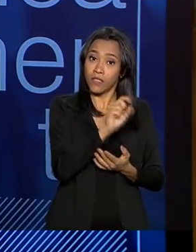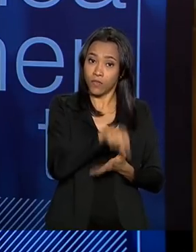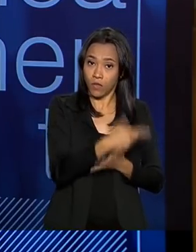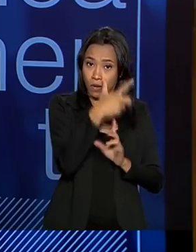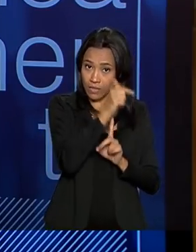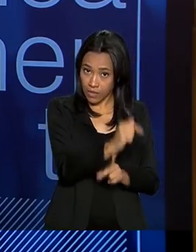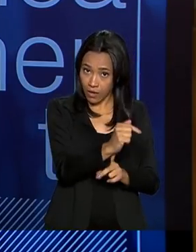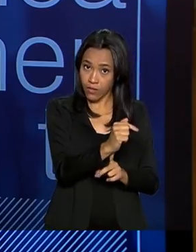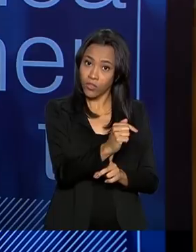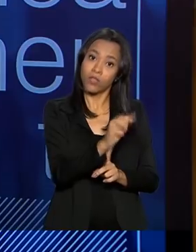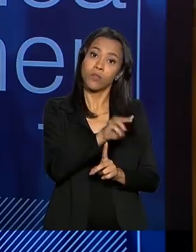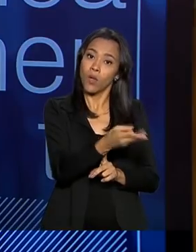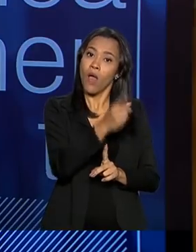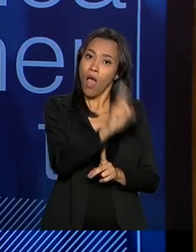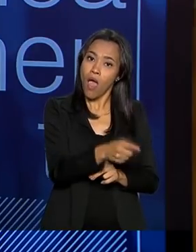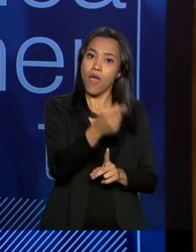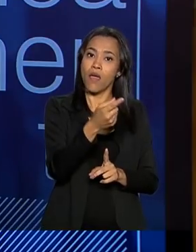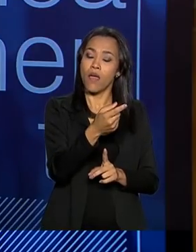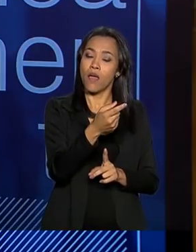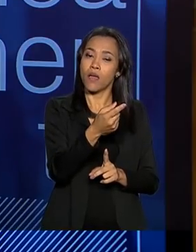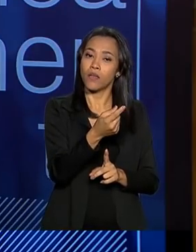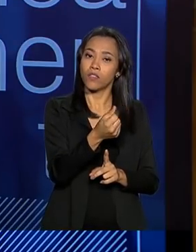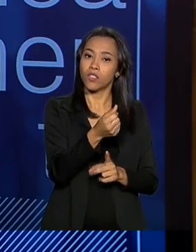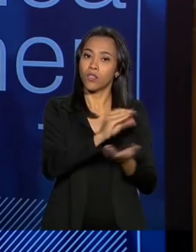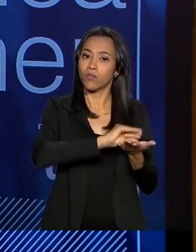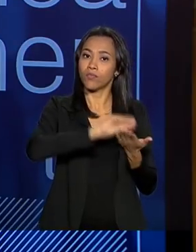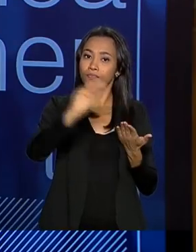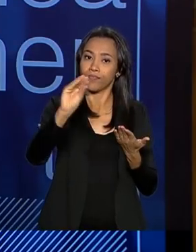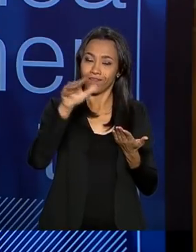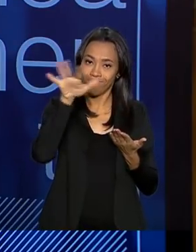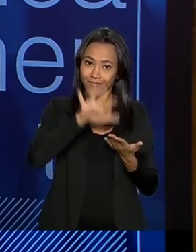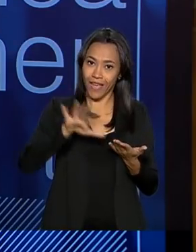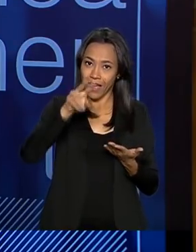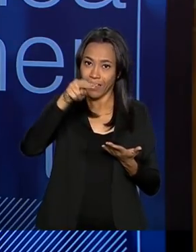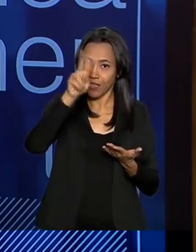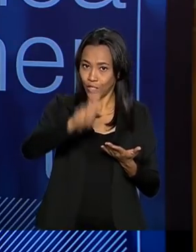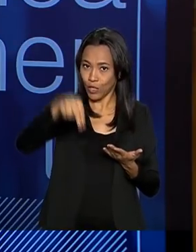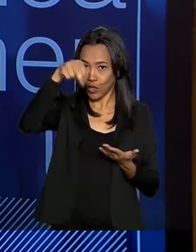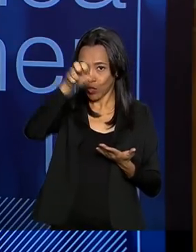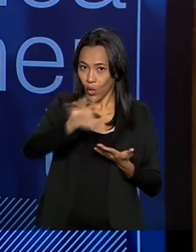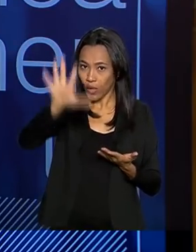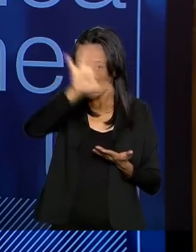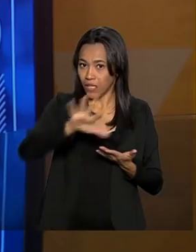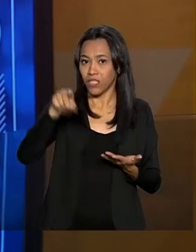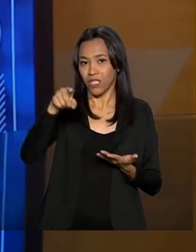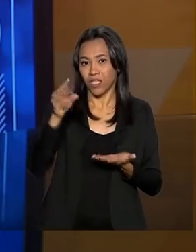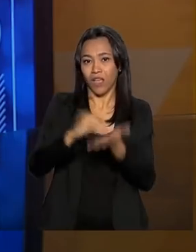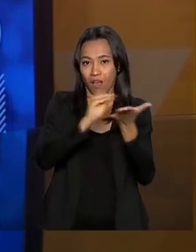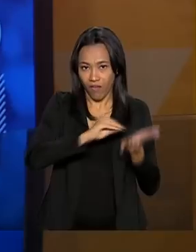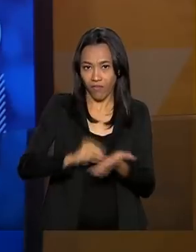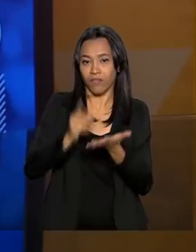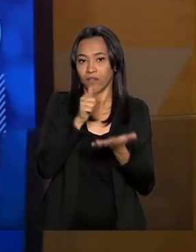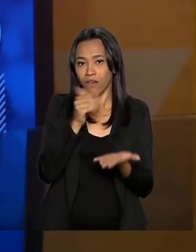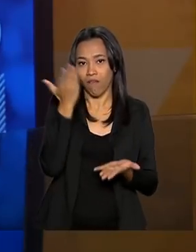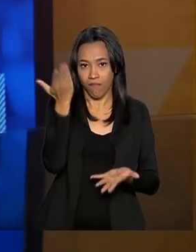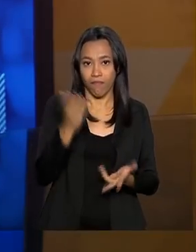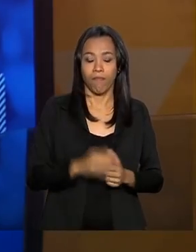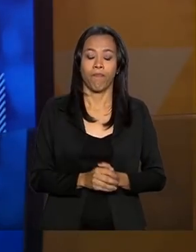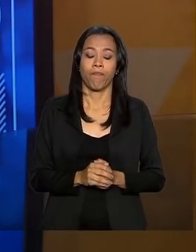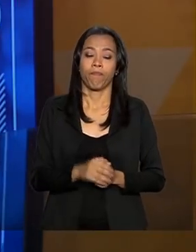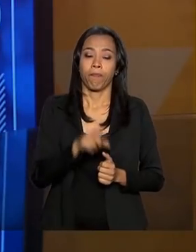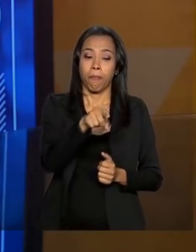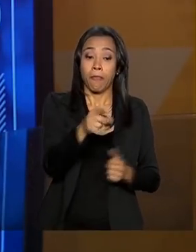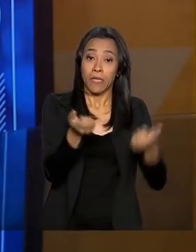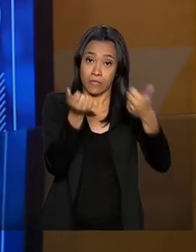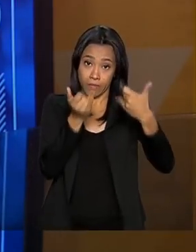são destinados à região Nordeste, à região com maior grau de segurança hídrica. E, presumo eu, também vai ter um